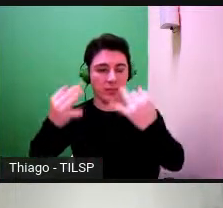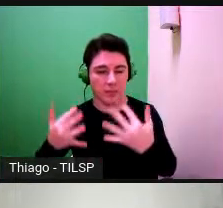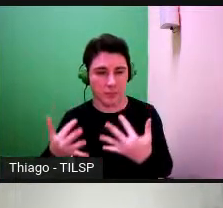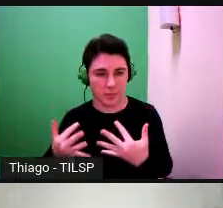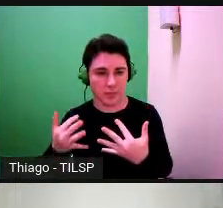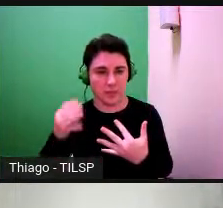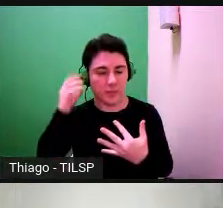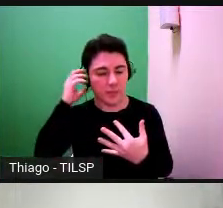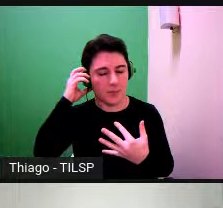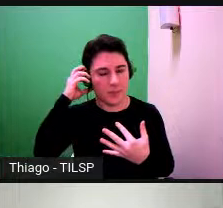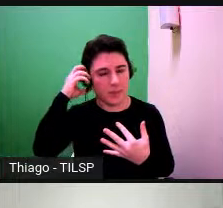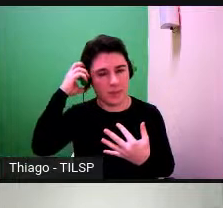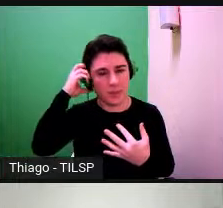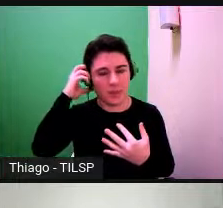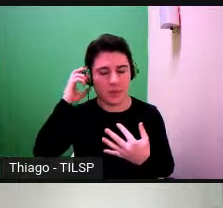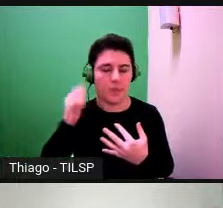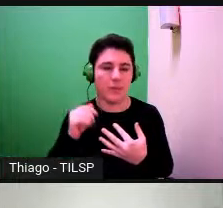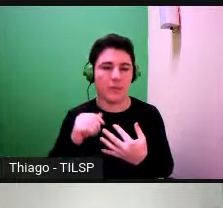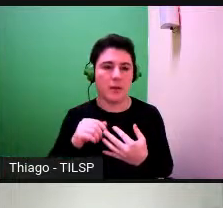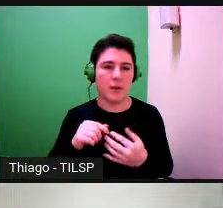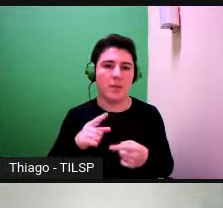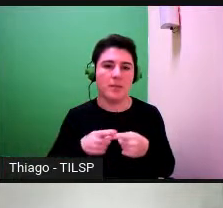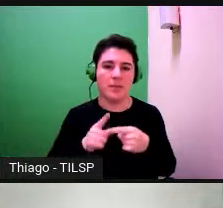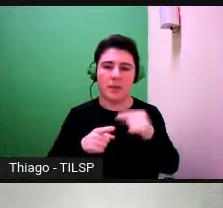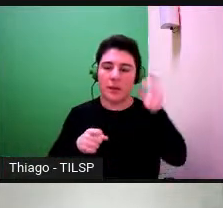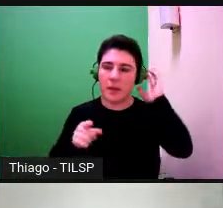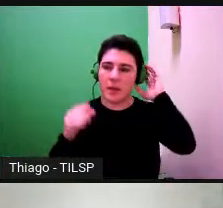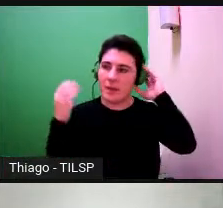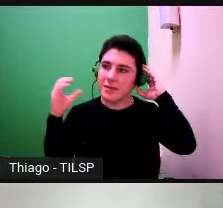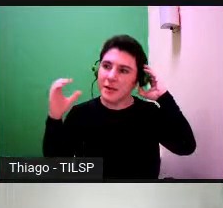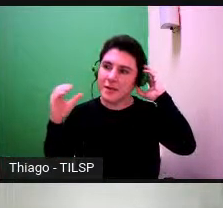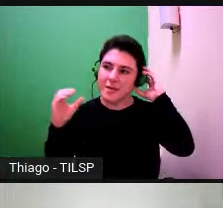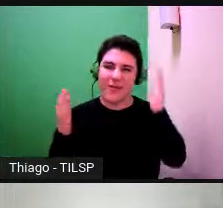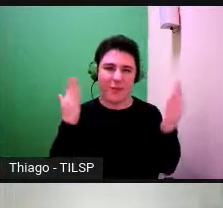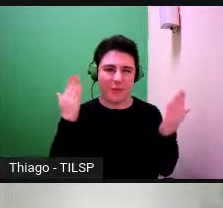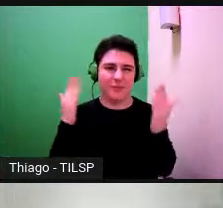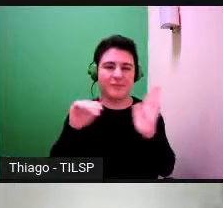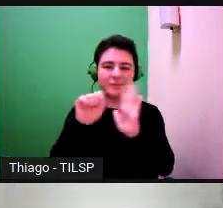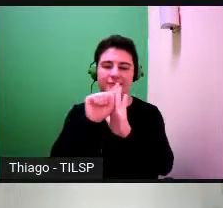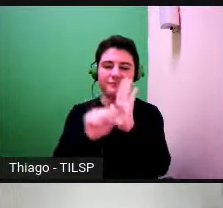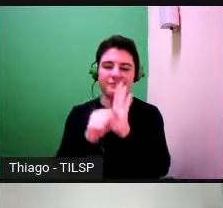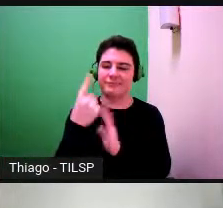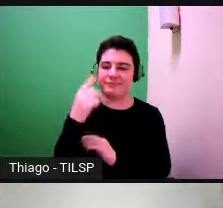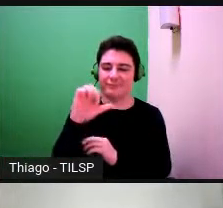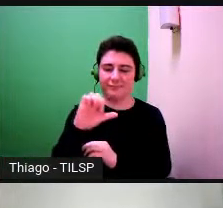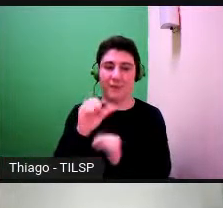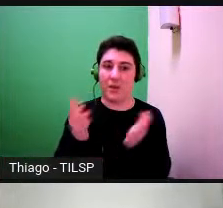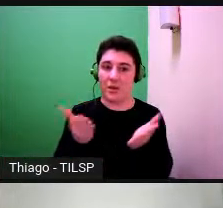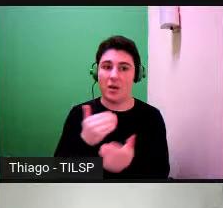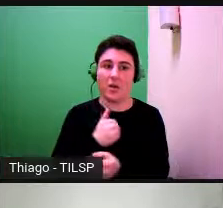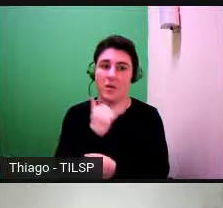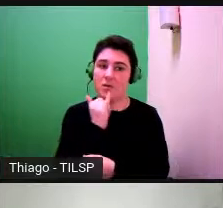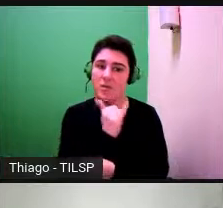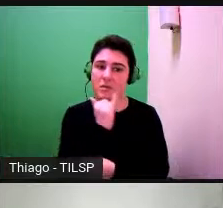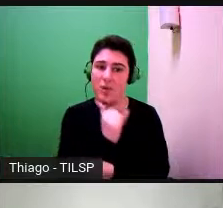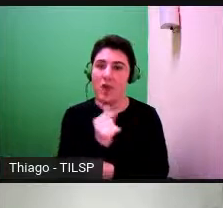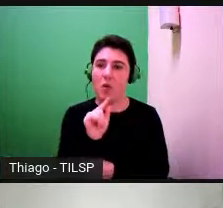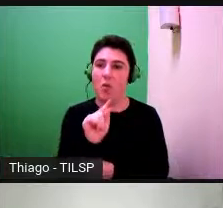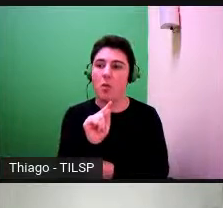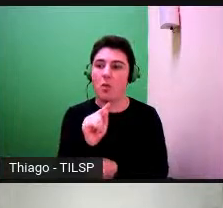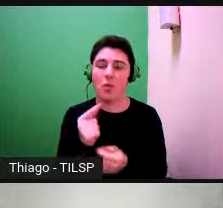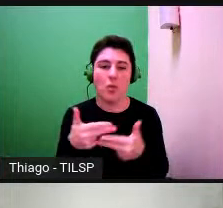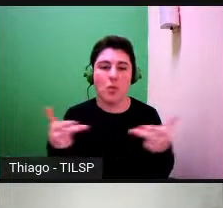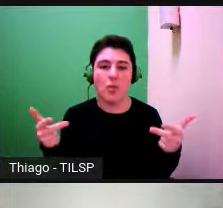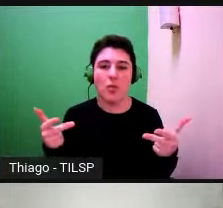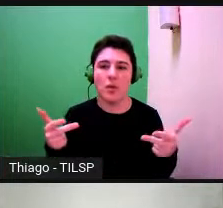na ciência como se dizia no início para a ciência do século XIX é contar alguma coisa é contar o acontecimento